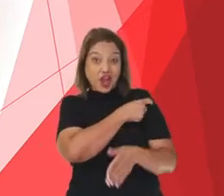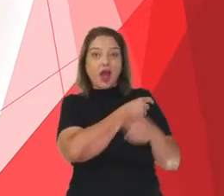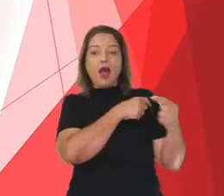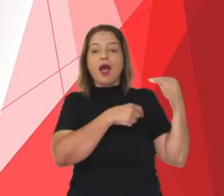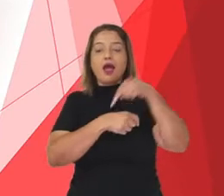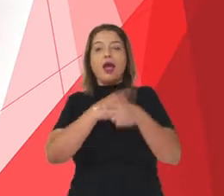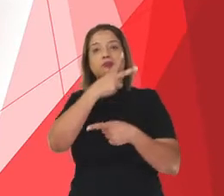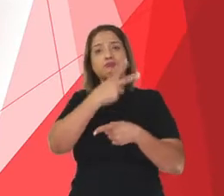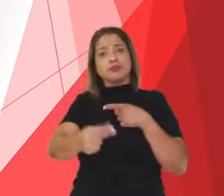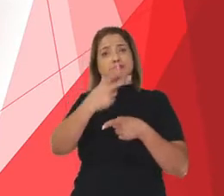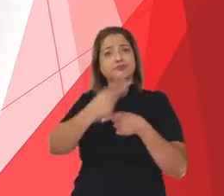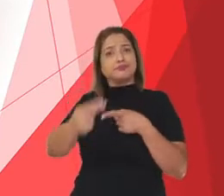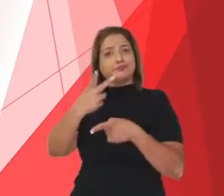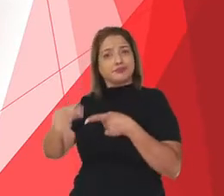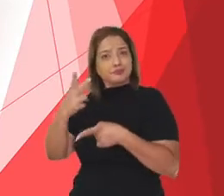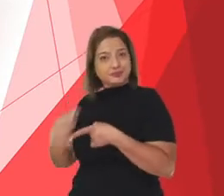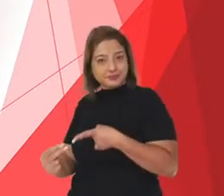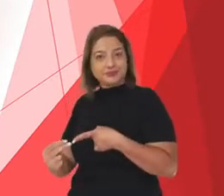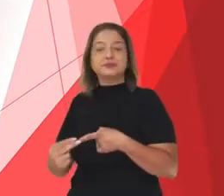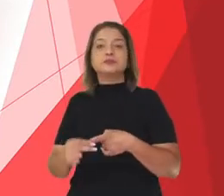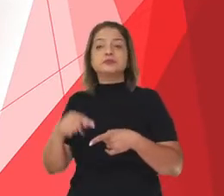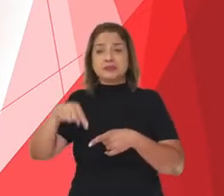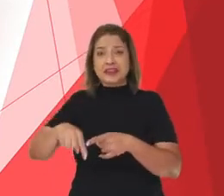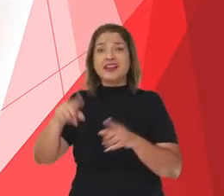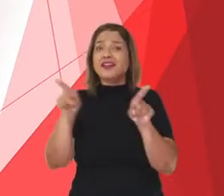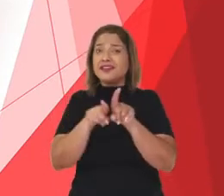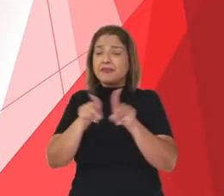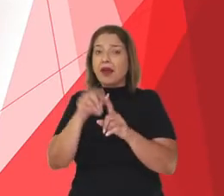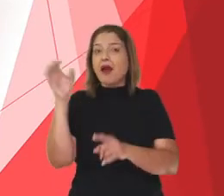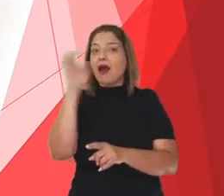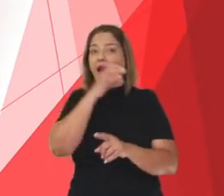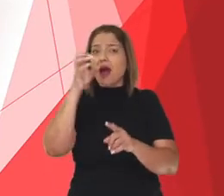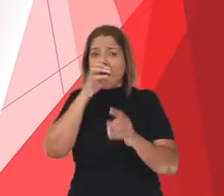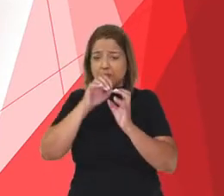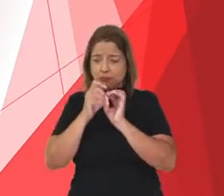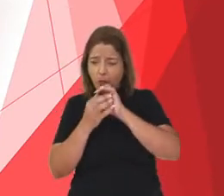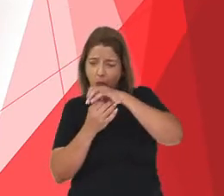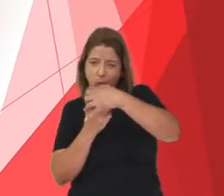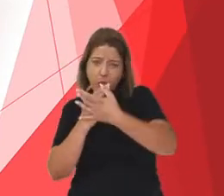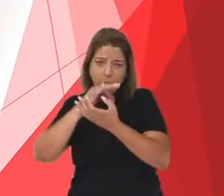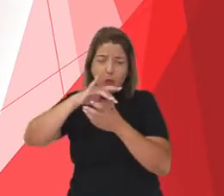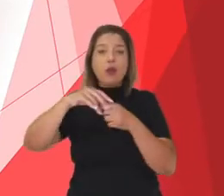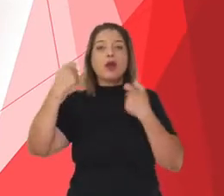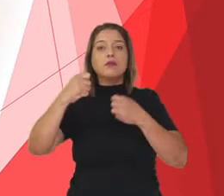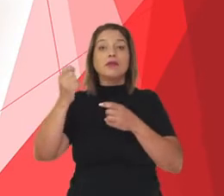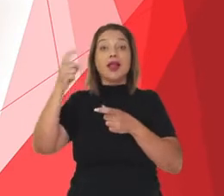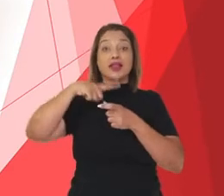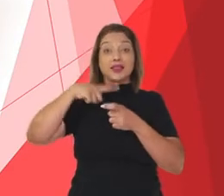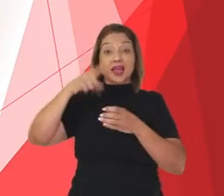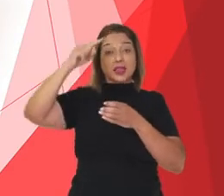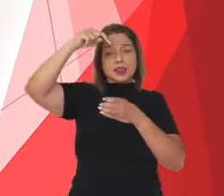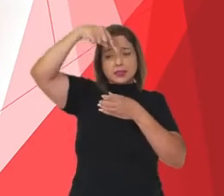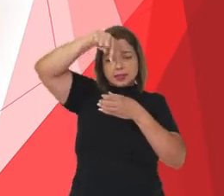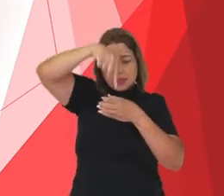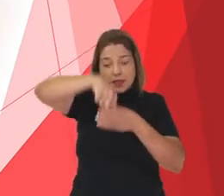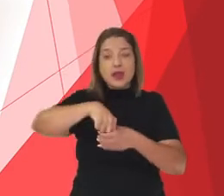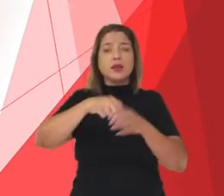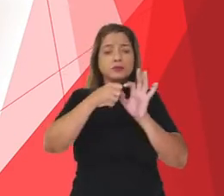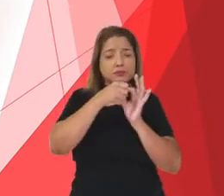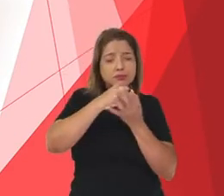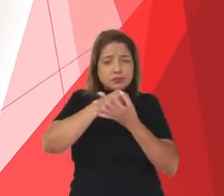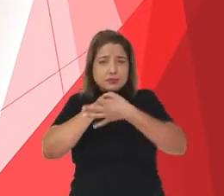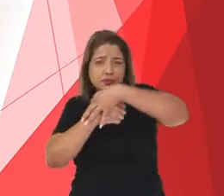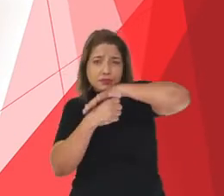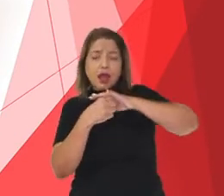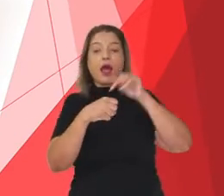e tem mais. Para se multiplicarem, eles também precisam estar dentro das nossas células, que funcionam como um